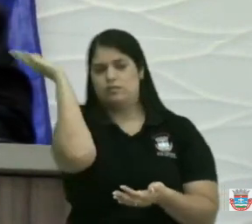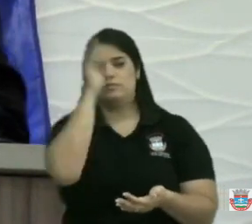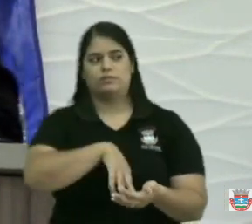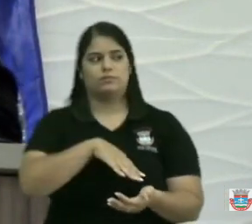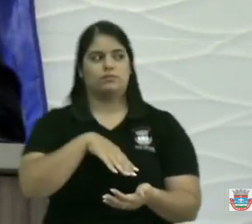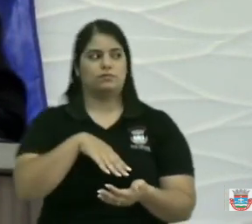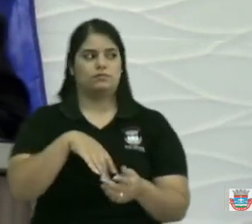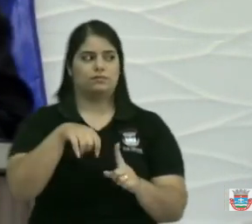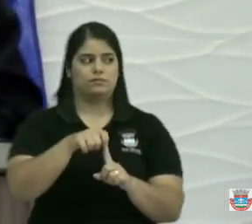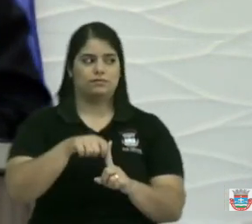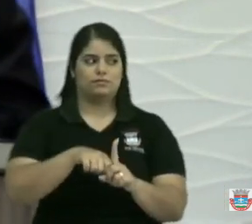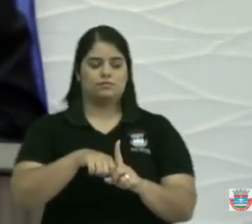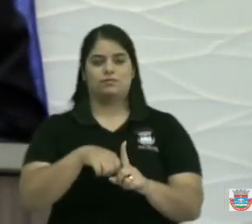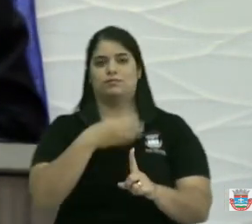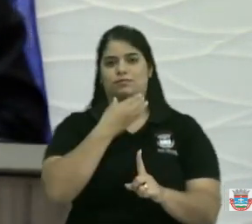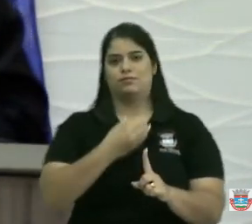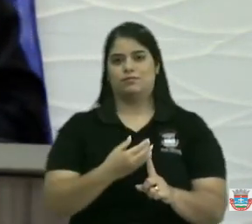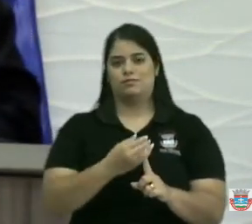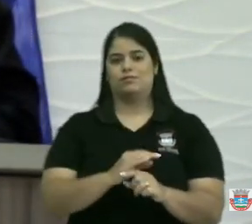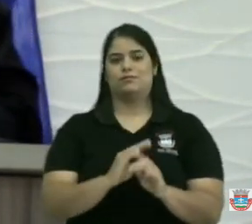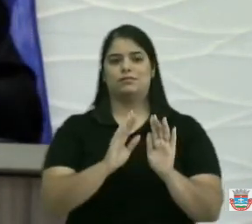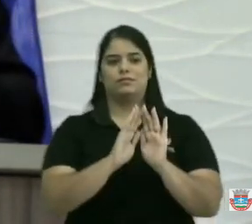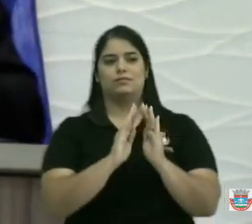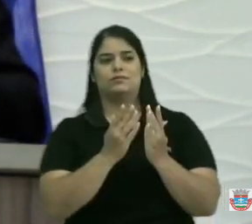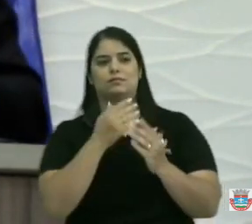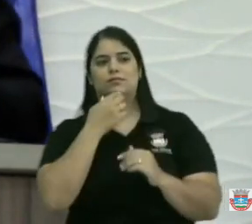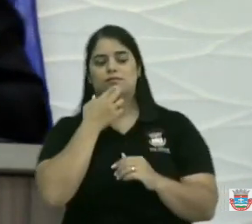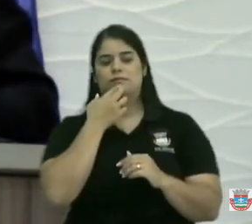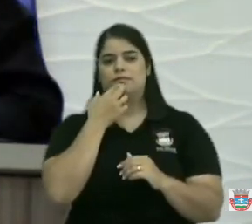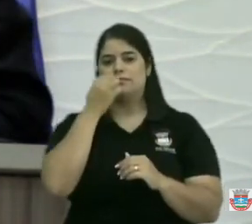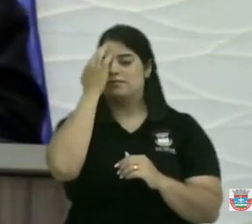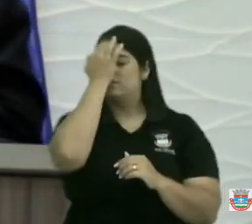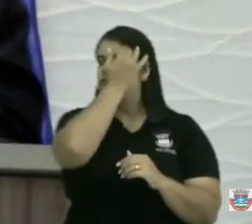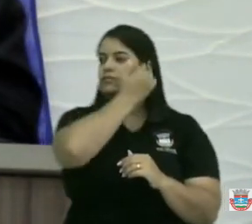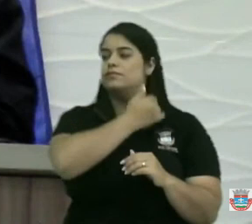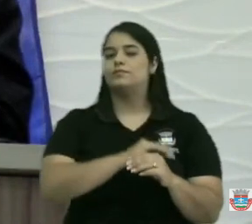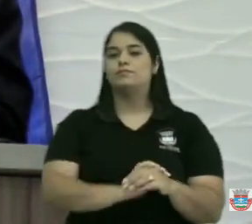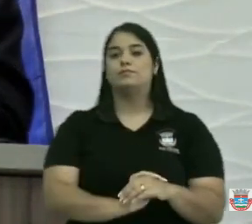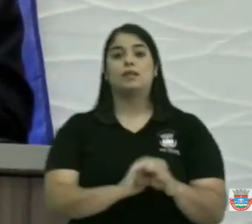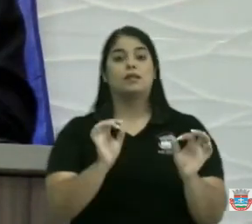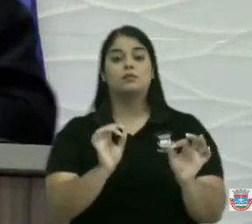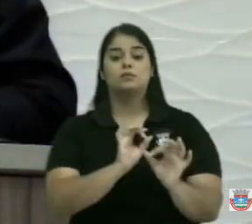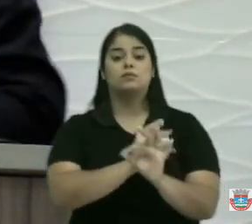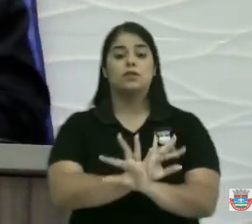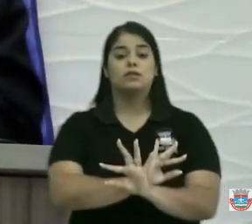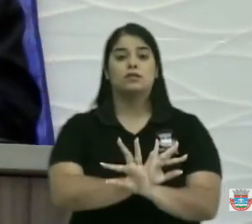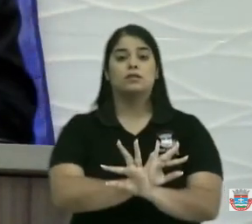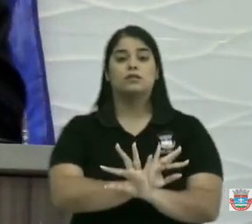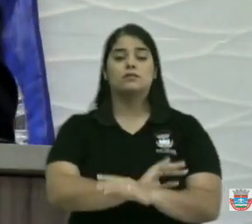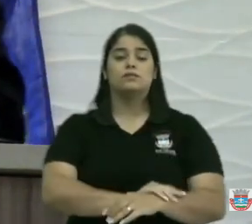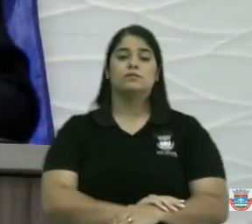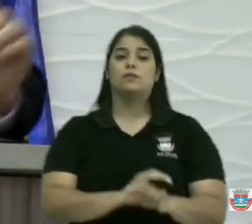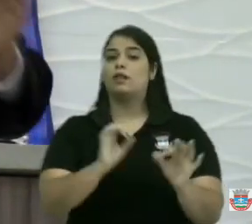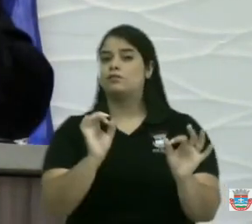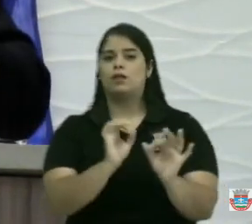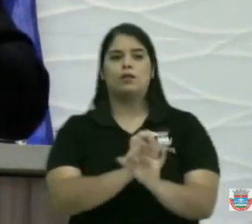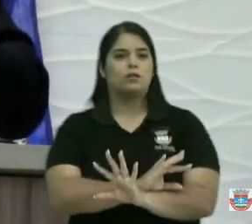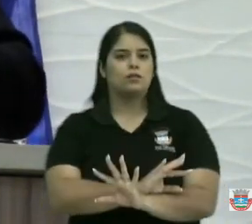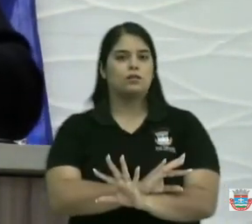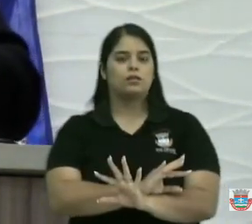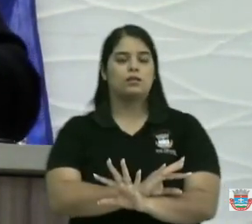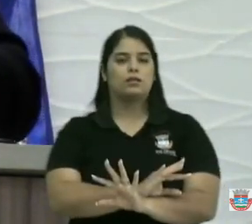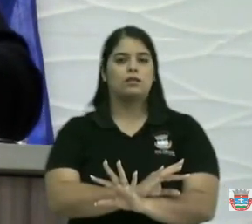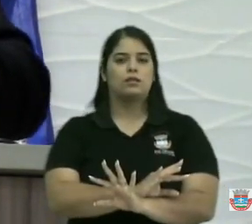12 abra aí para não ser os 3 anos e para fechar para fechar aqui